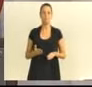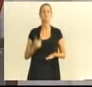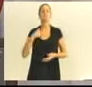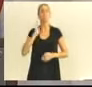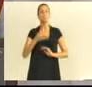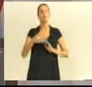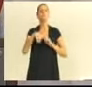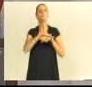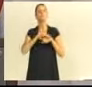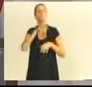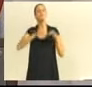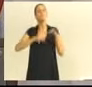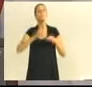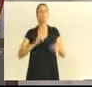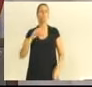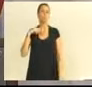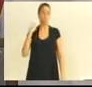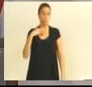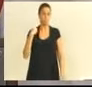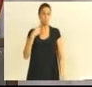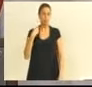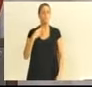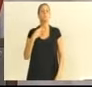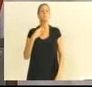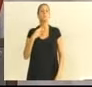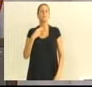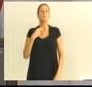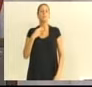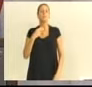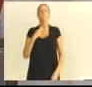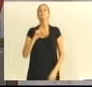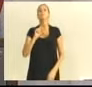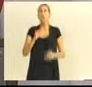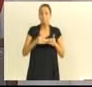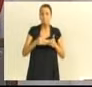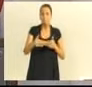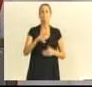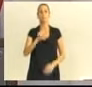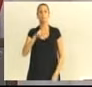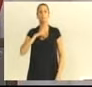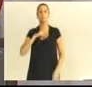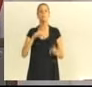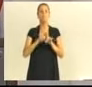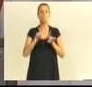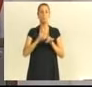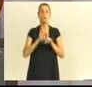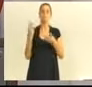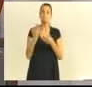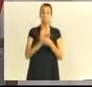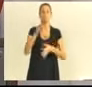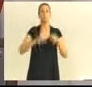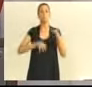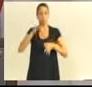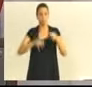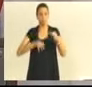juiz de direito que está com o nosso mandato de segurança. Nas próximas horas haverá uma decisão judicial quanto ao mandato de segurança que